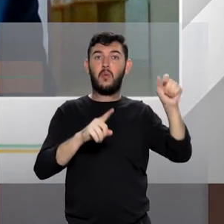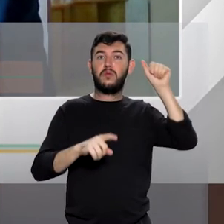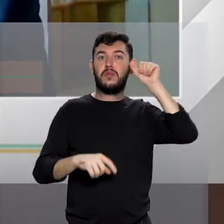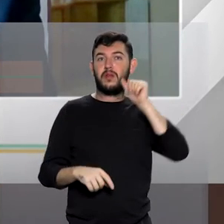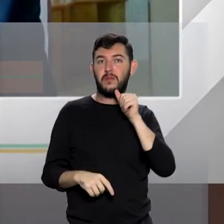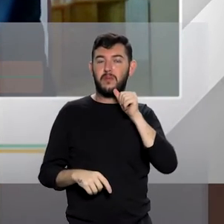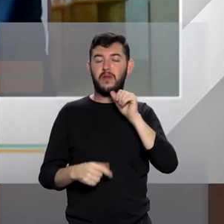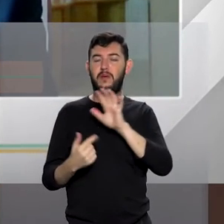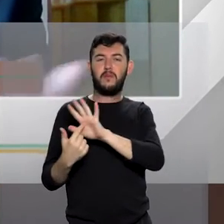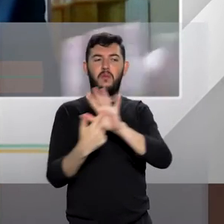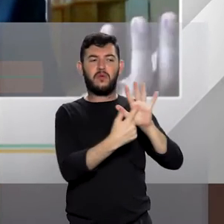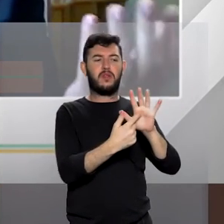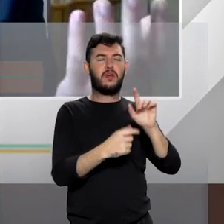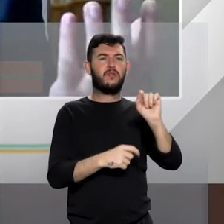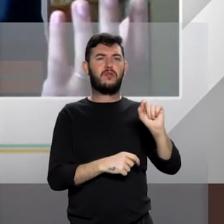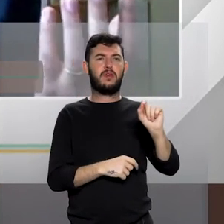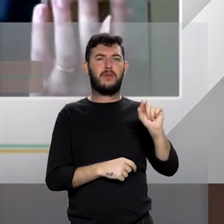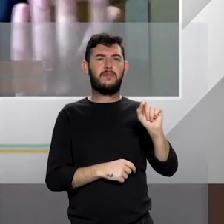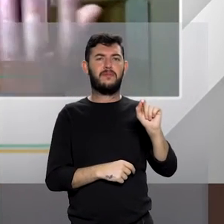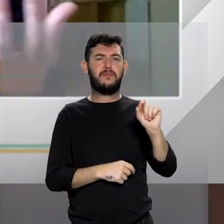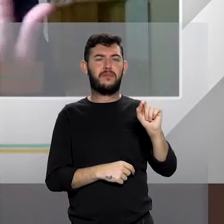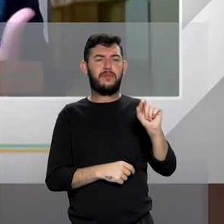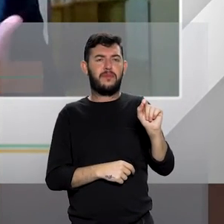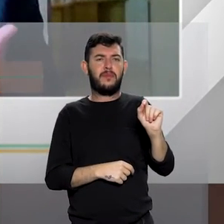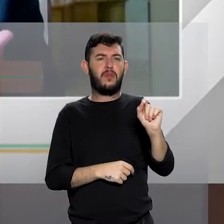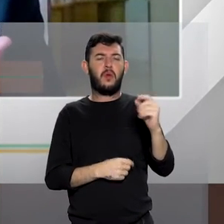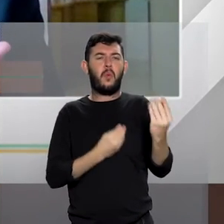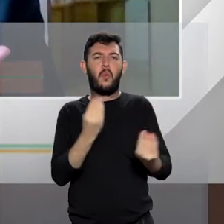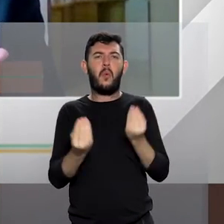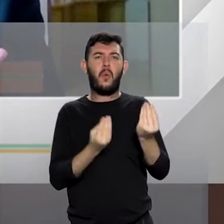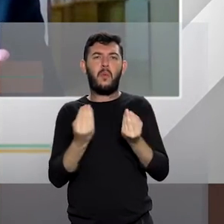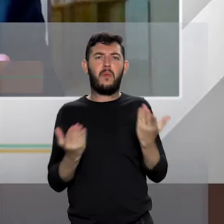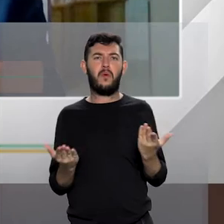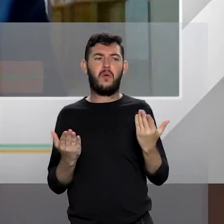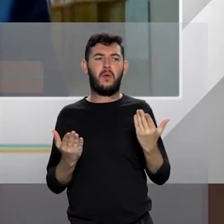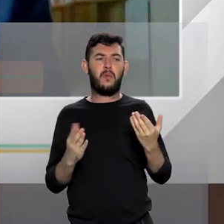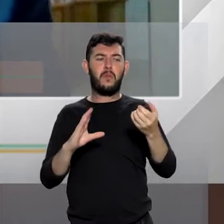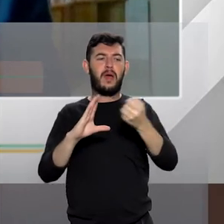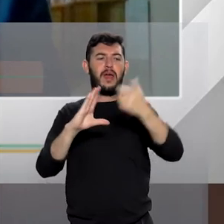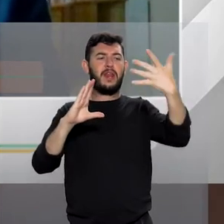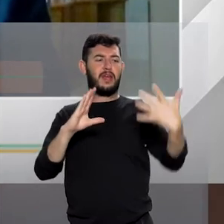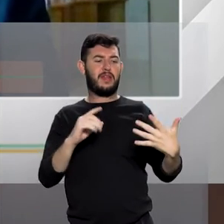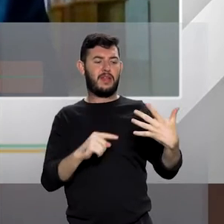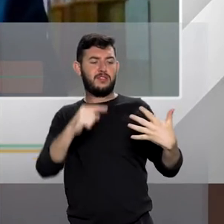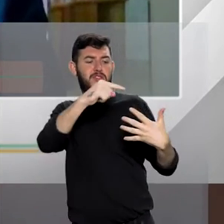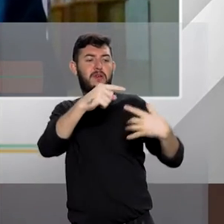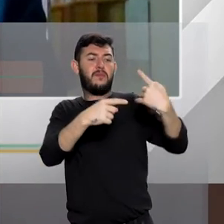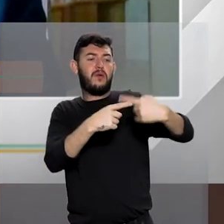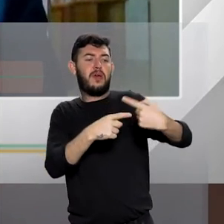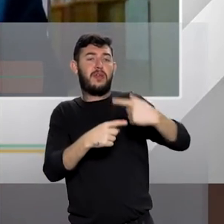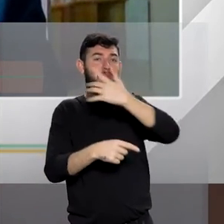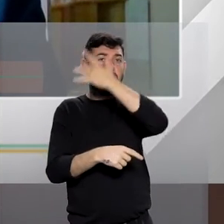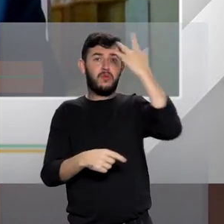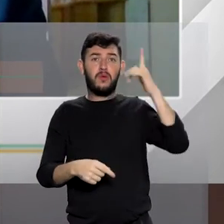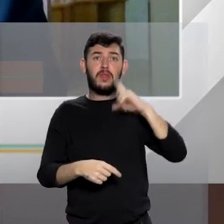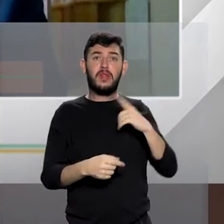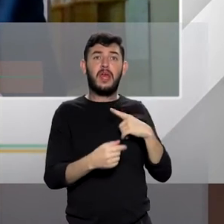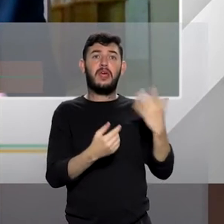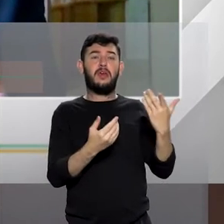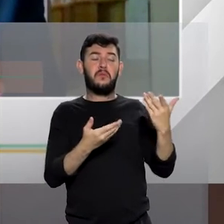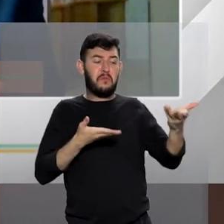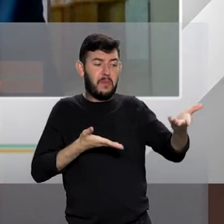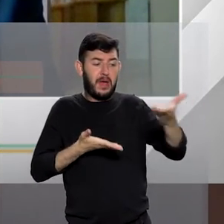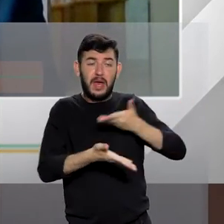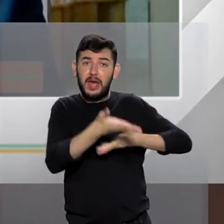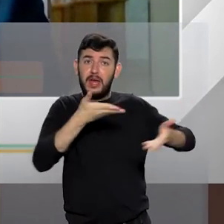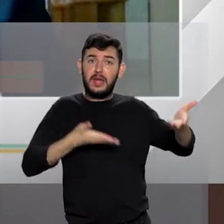cíclico. Por quê? Porque são pessoas que têm uma relação entre si, uma relação que tende a, de alguma forma, continuar num